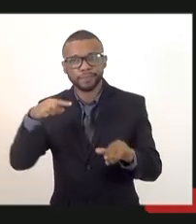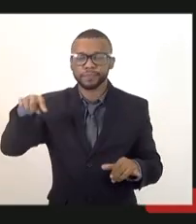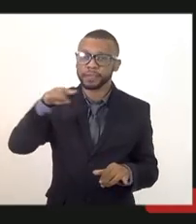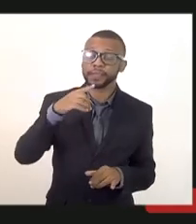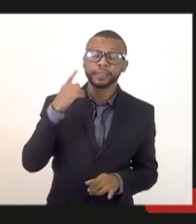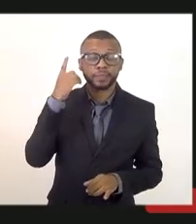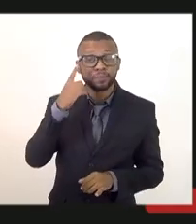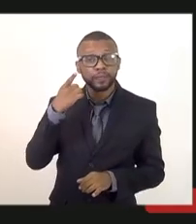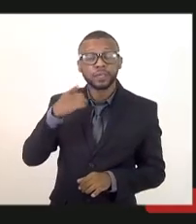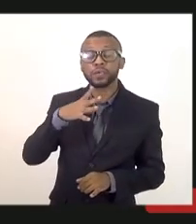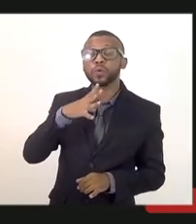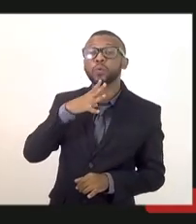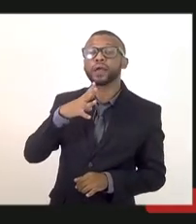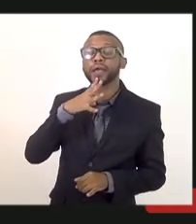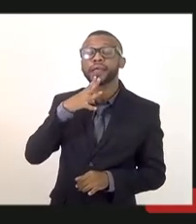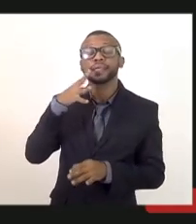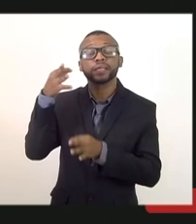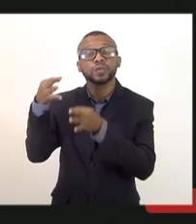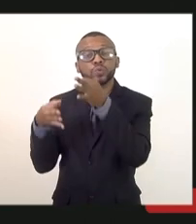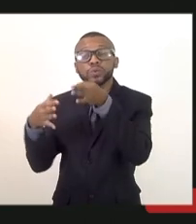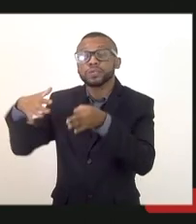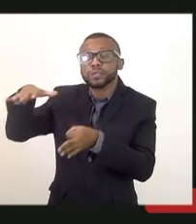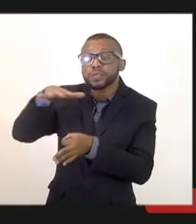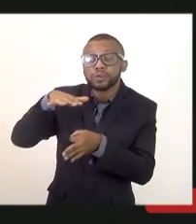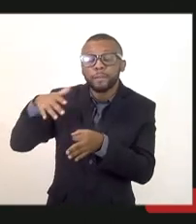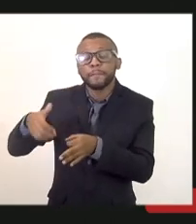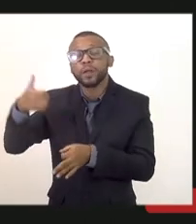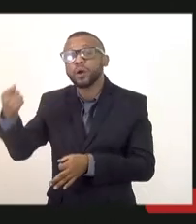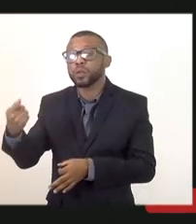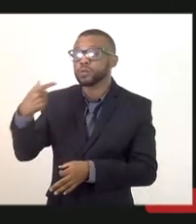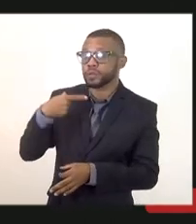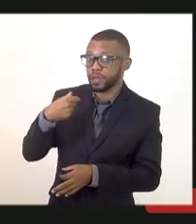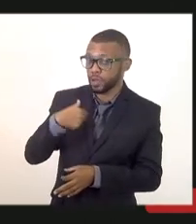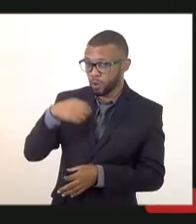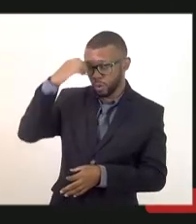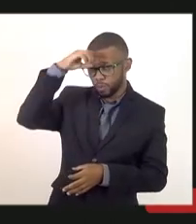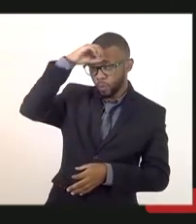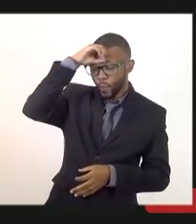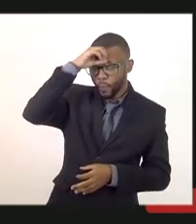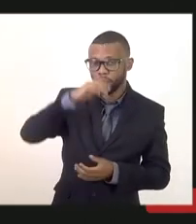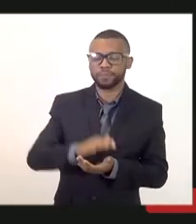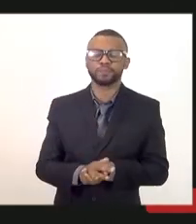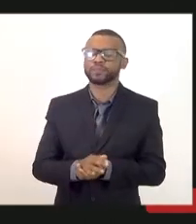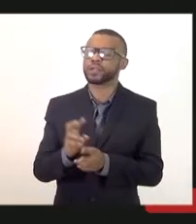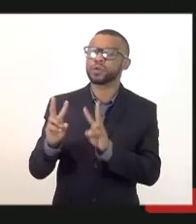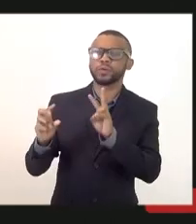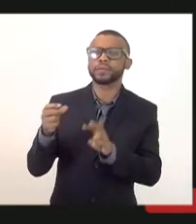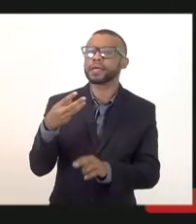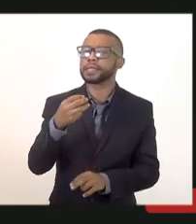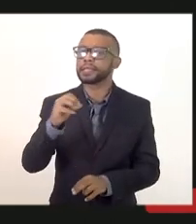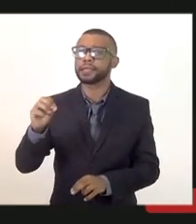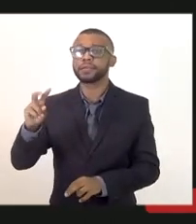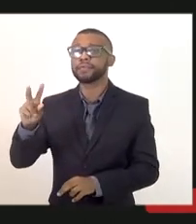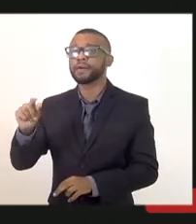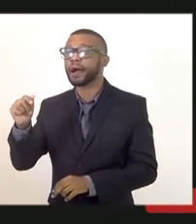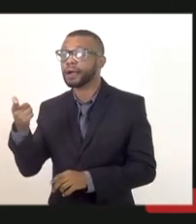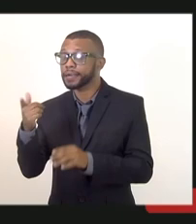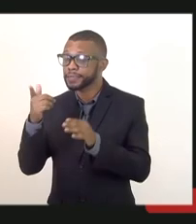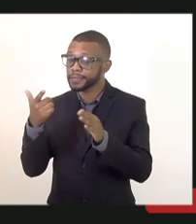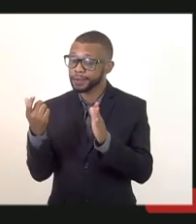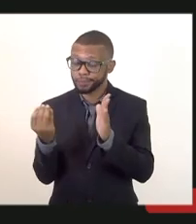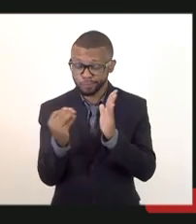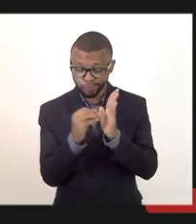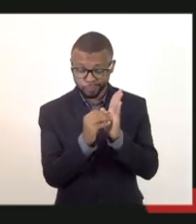tem conhecimento jurídico bem maior do que o meu eu sou leigo essa questão das 300 vagas estarem especificados soldados